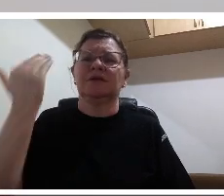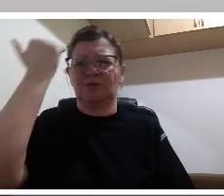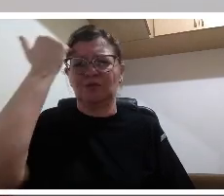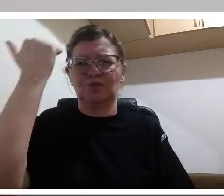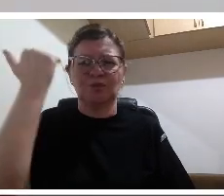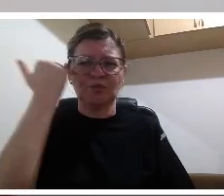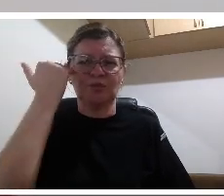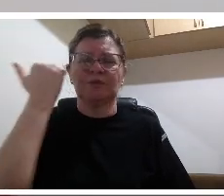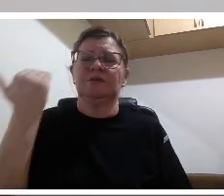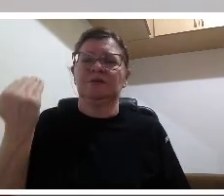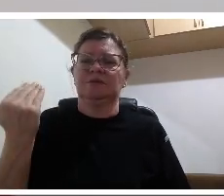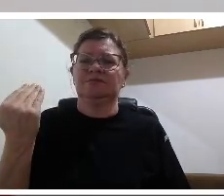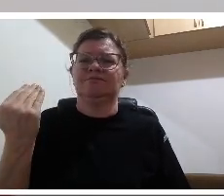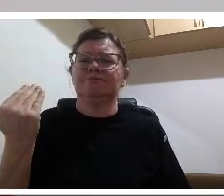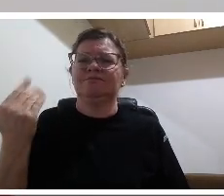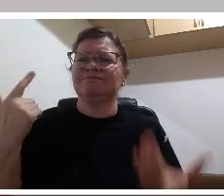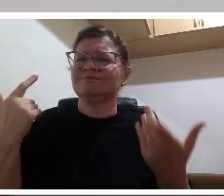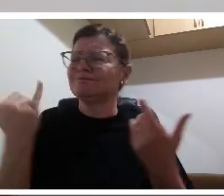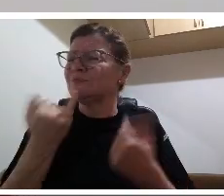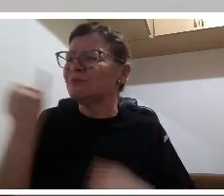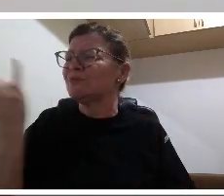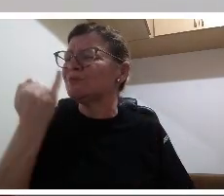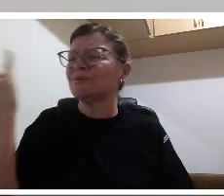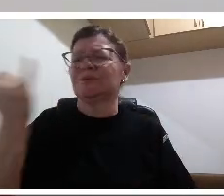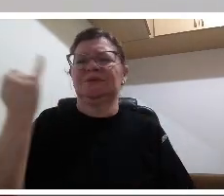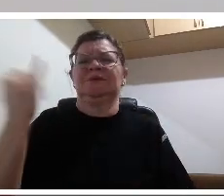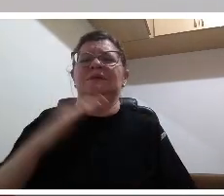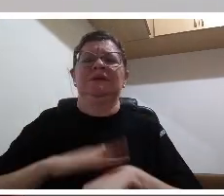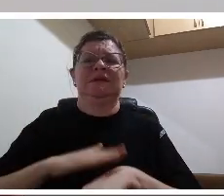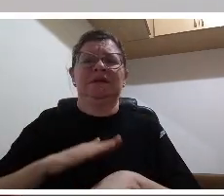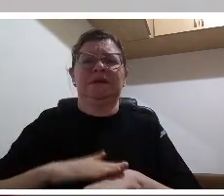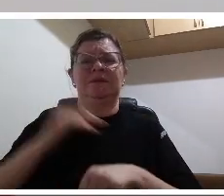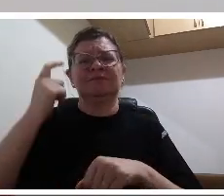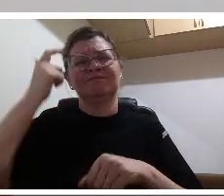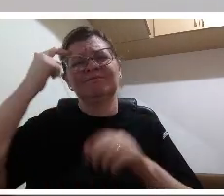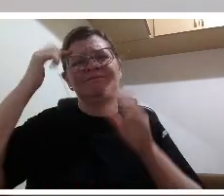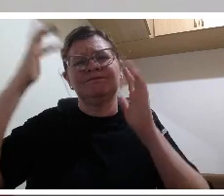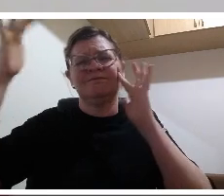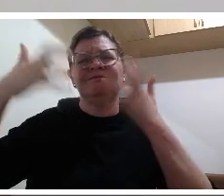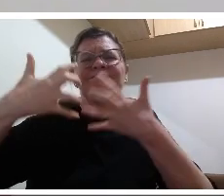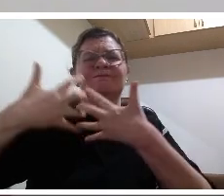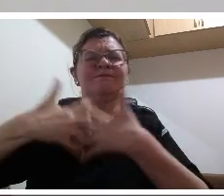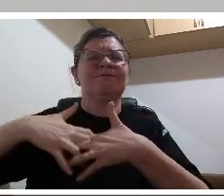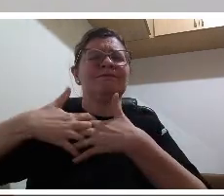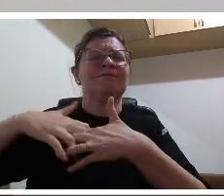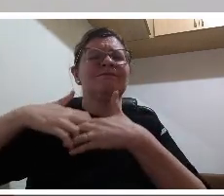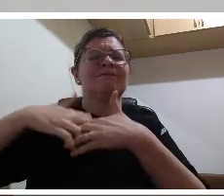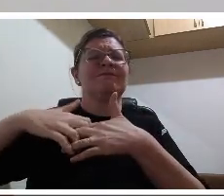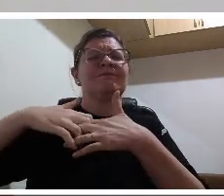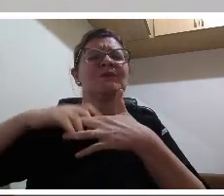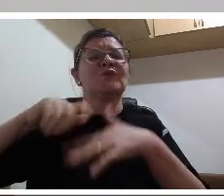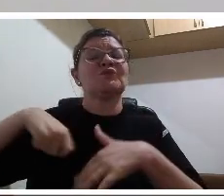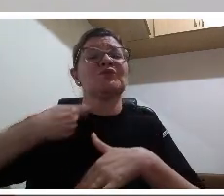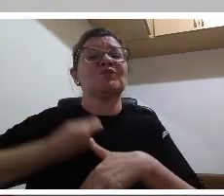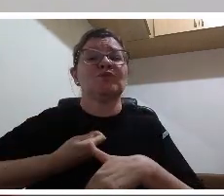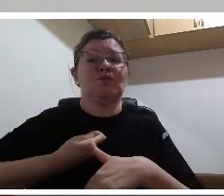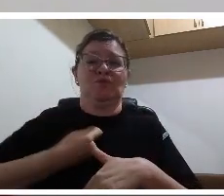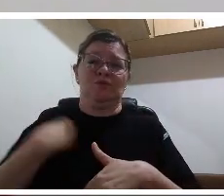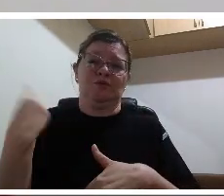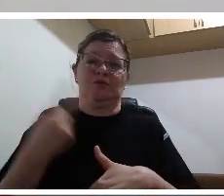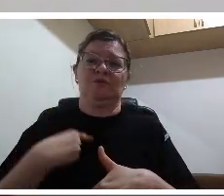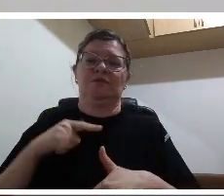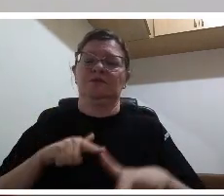muito então agradeço imensamente a sua participação e com certeza